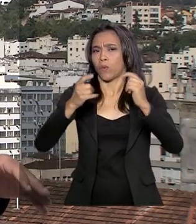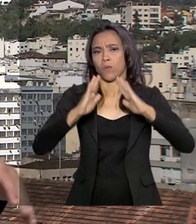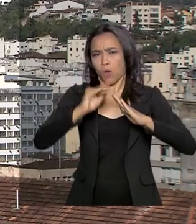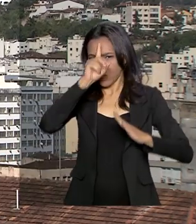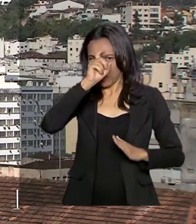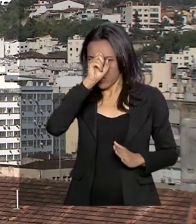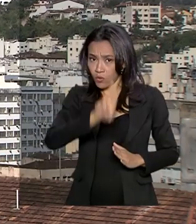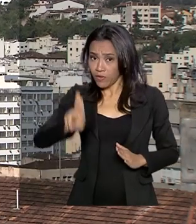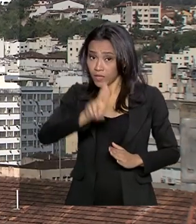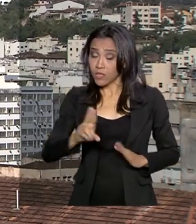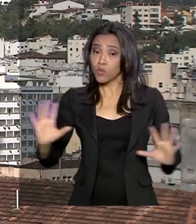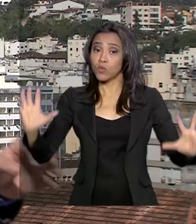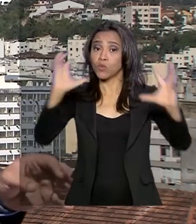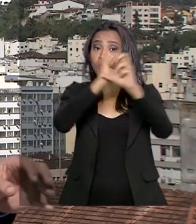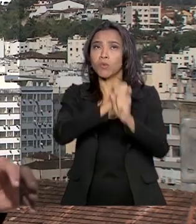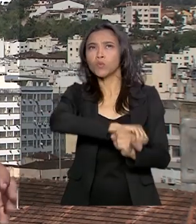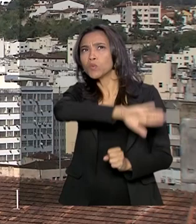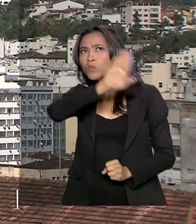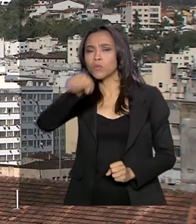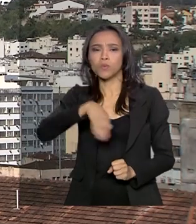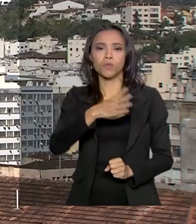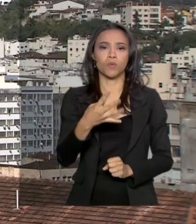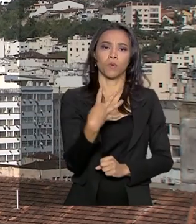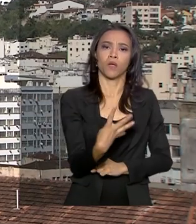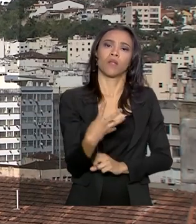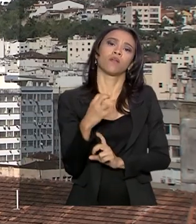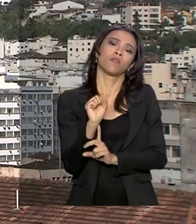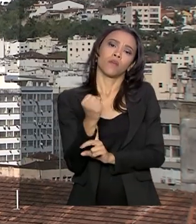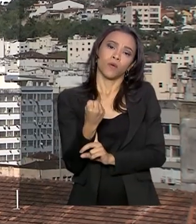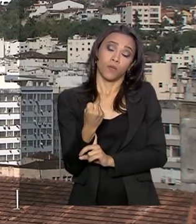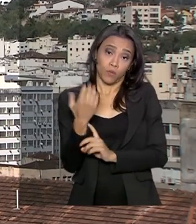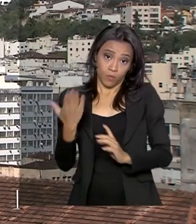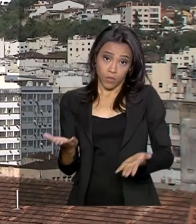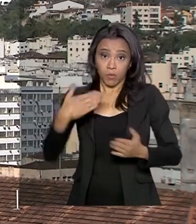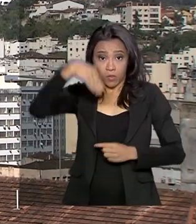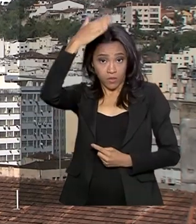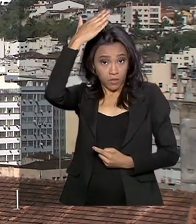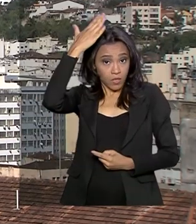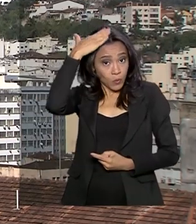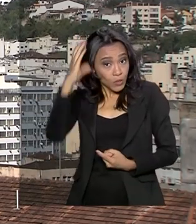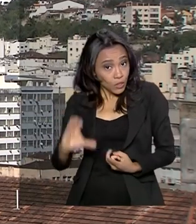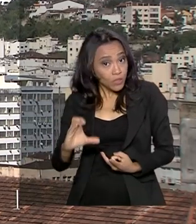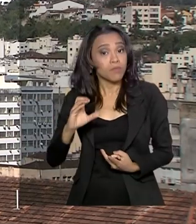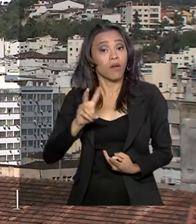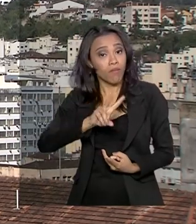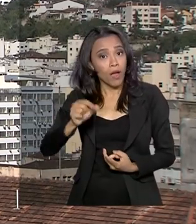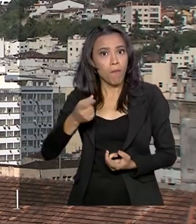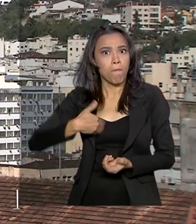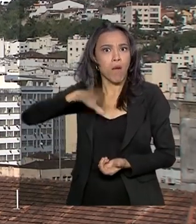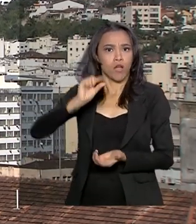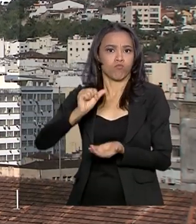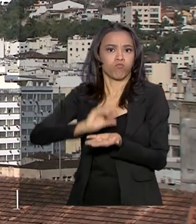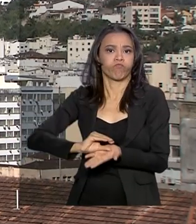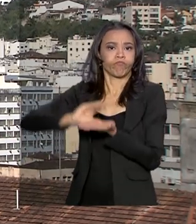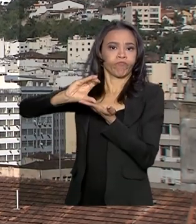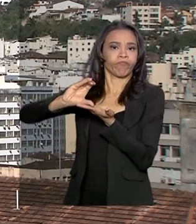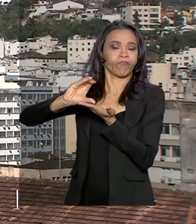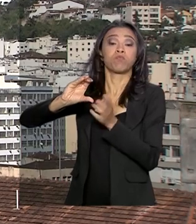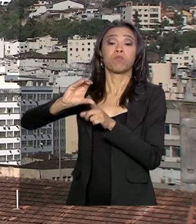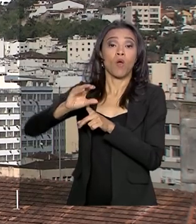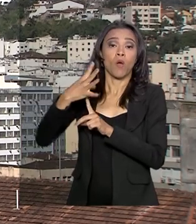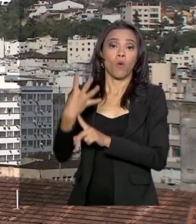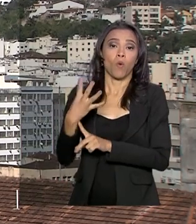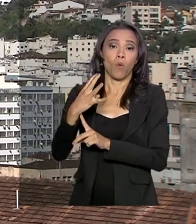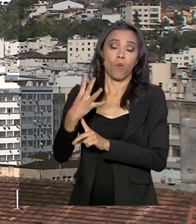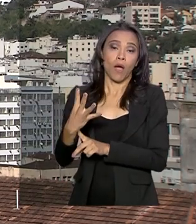que são em número de 48 em todo o país. O Hospital das Clínicas do Paraná, em Curitiba, vai receber a maior quantia, num total de 4